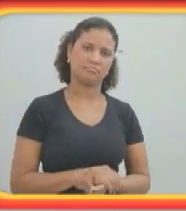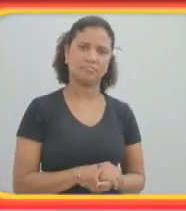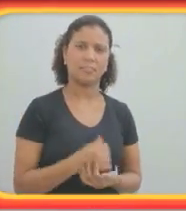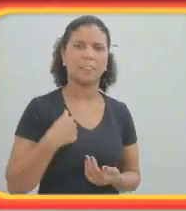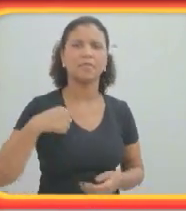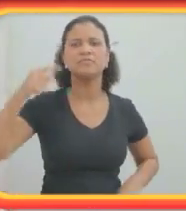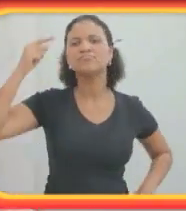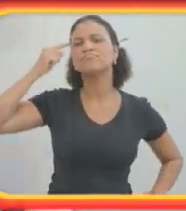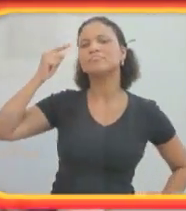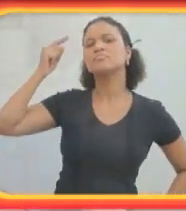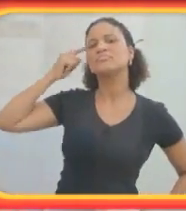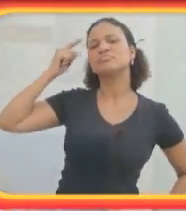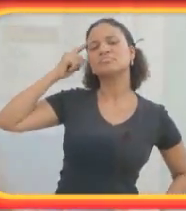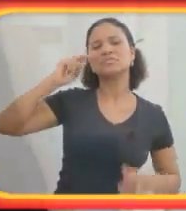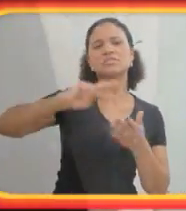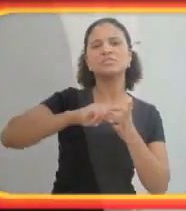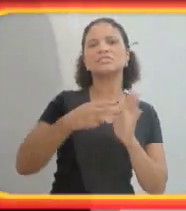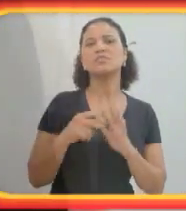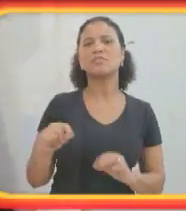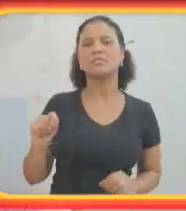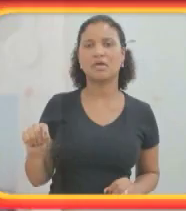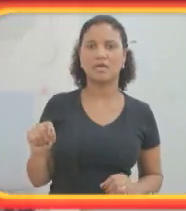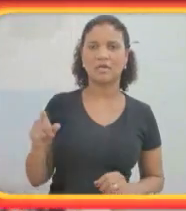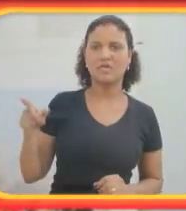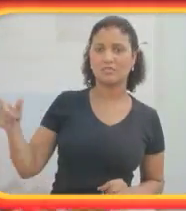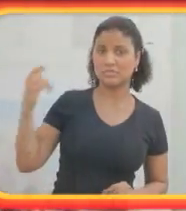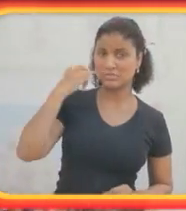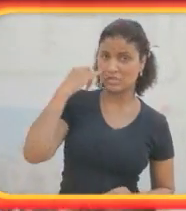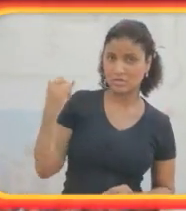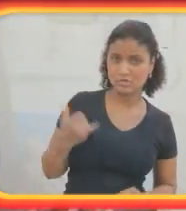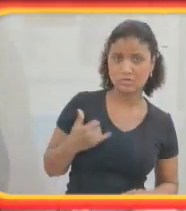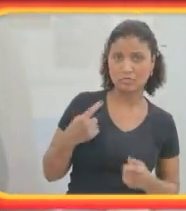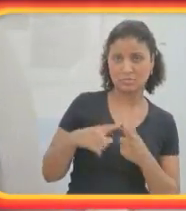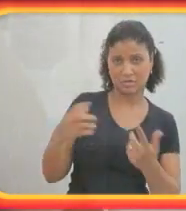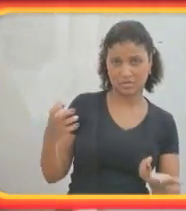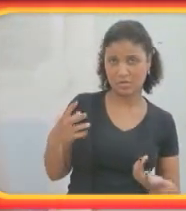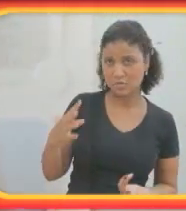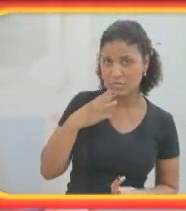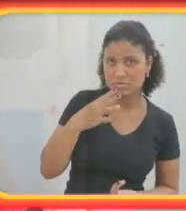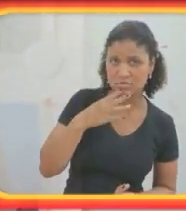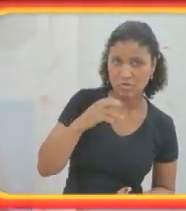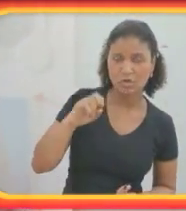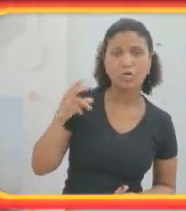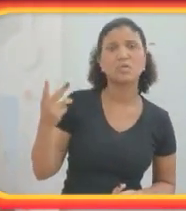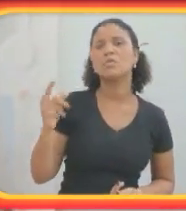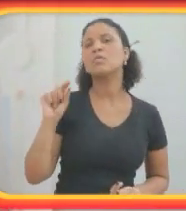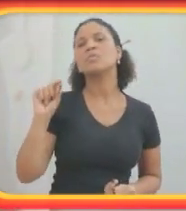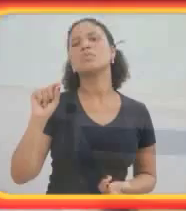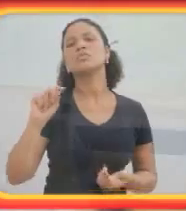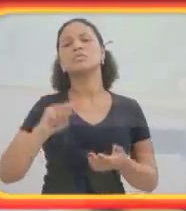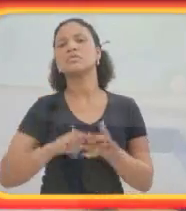conhecer? Ou o que isso significa? No final, nós concordamos em nos encontrar e ficamos em contato.